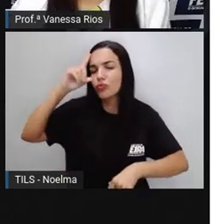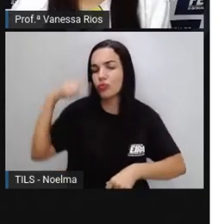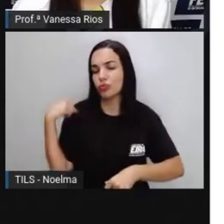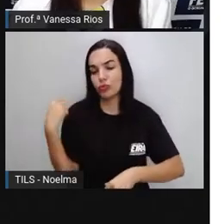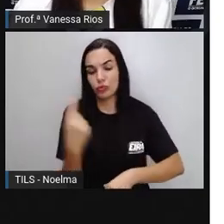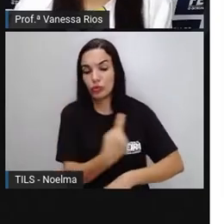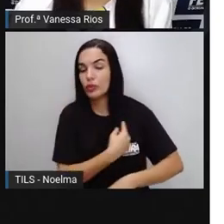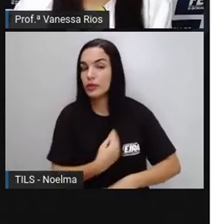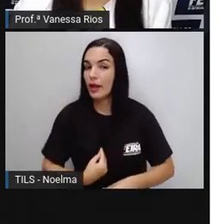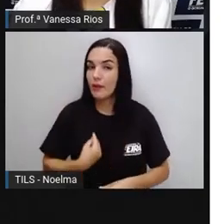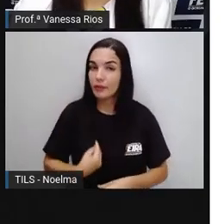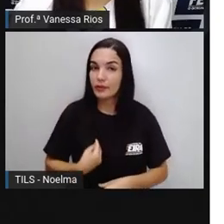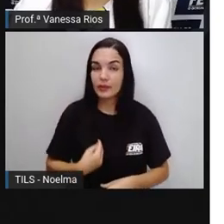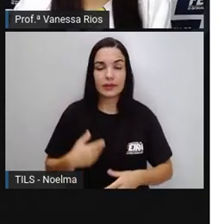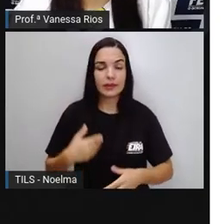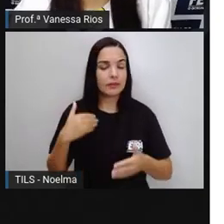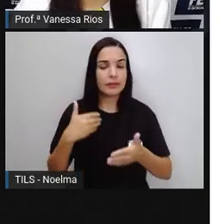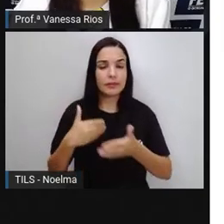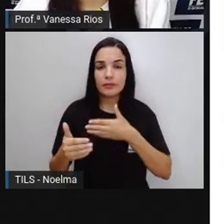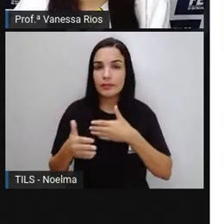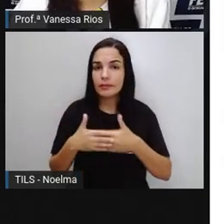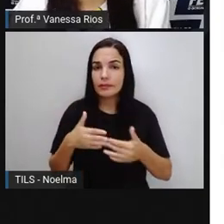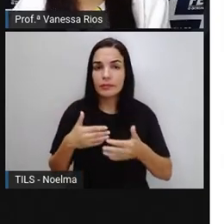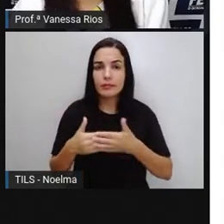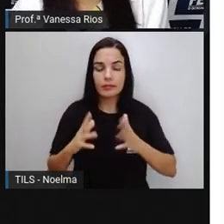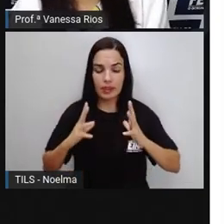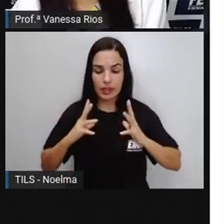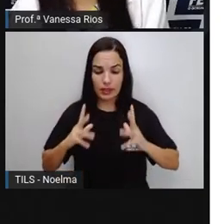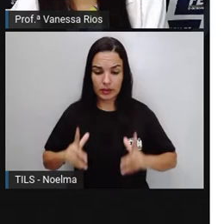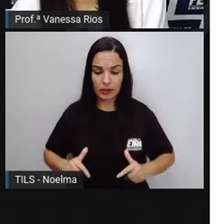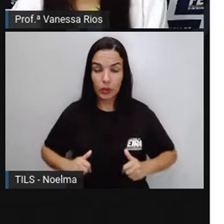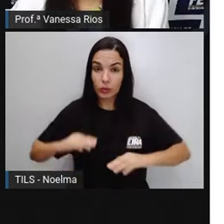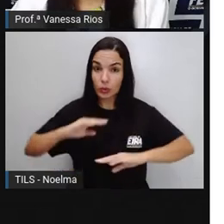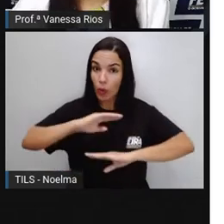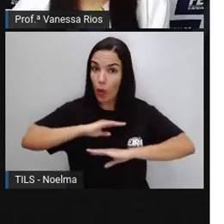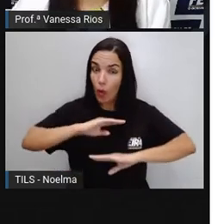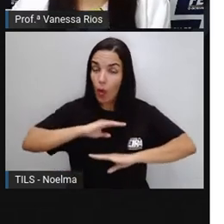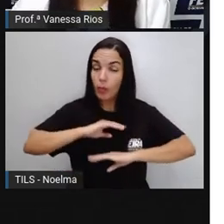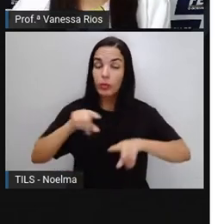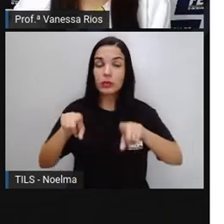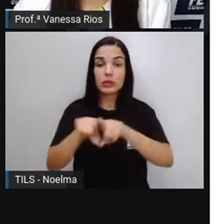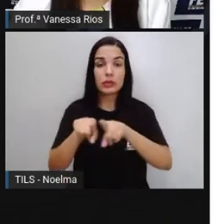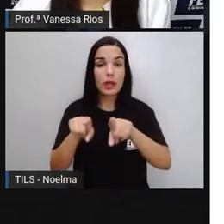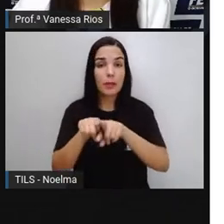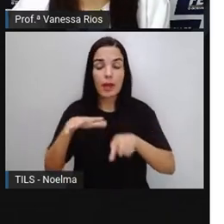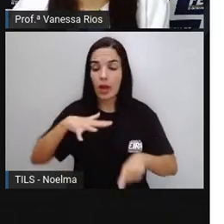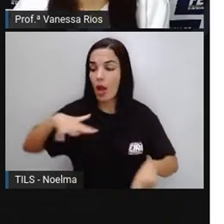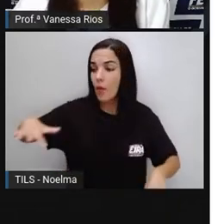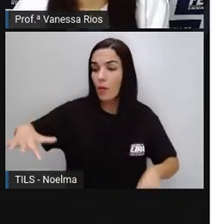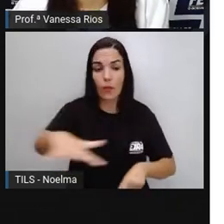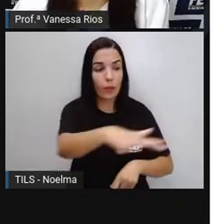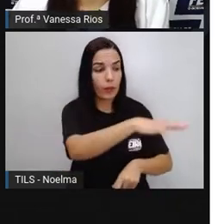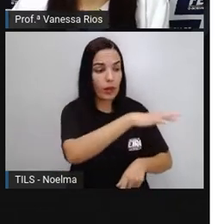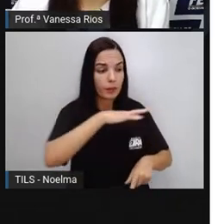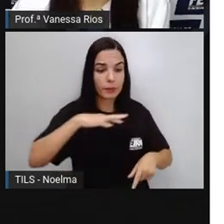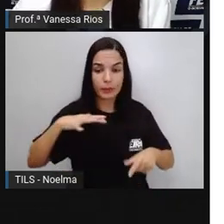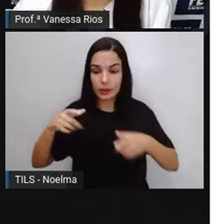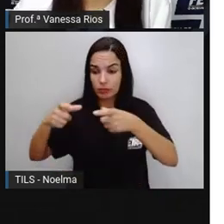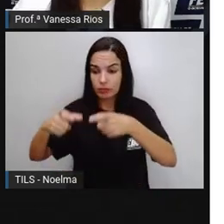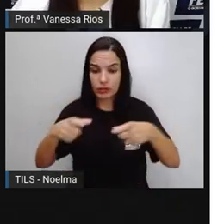relacionadas, né, as ações relacionadas à higiene do nosso corpo e também dos ambientes em que a gente